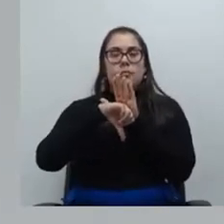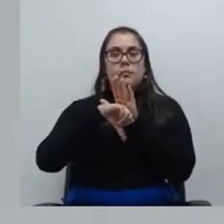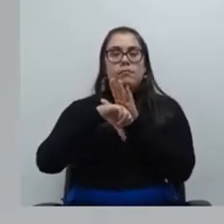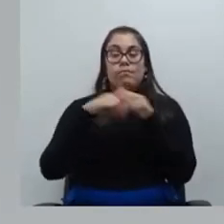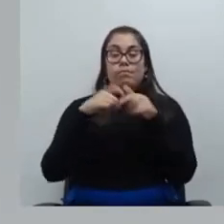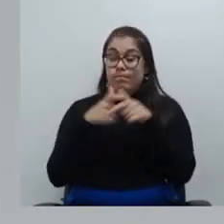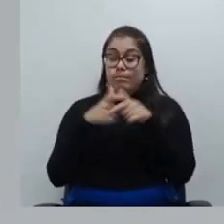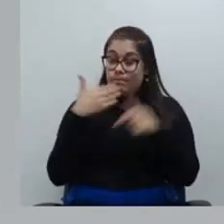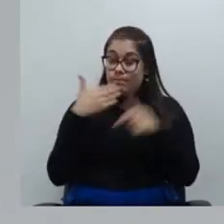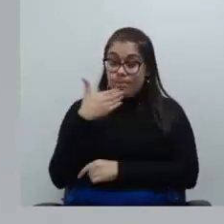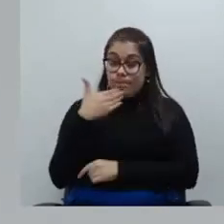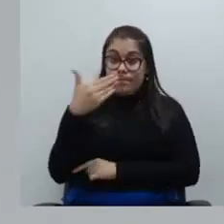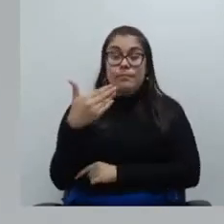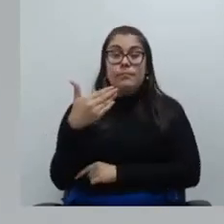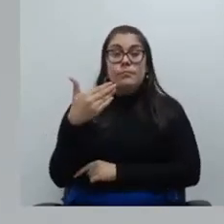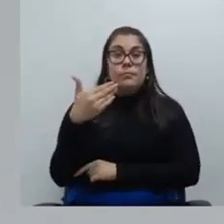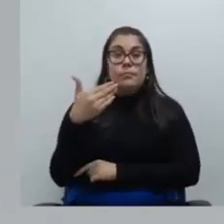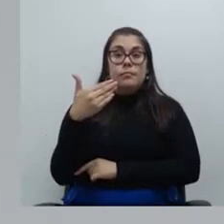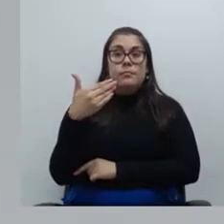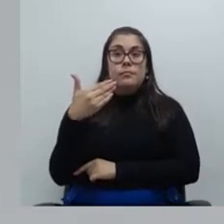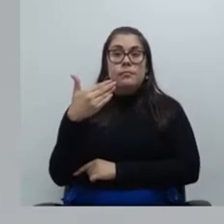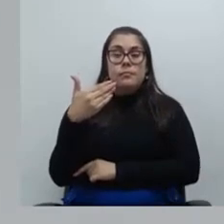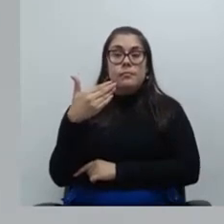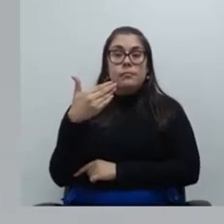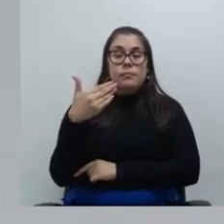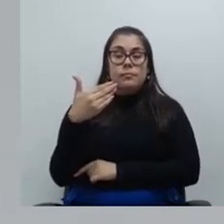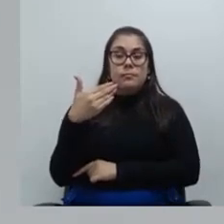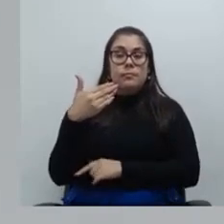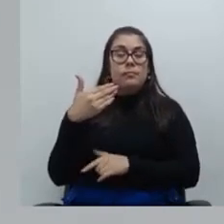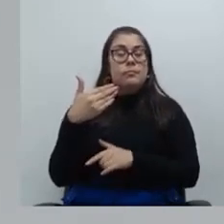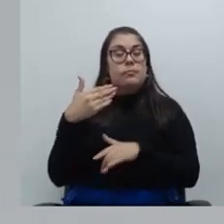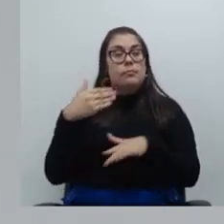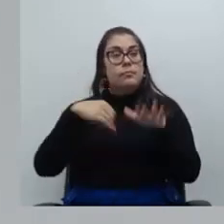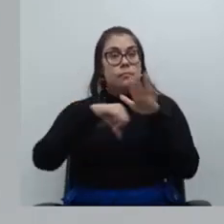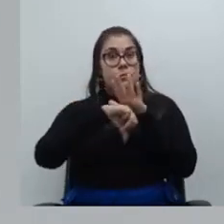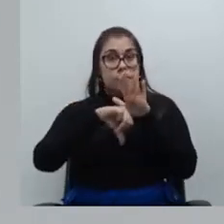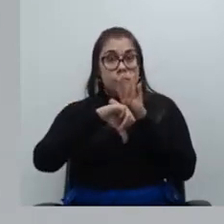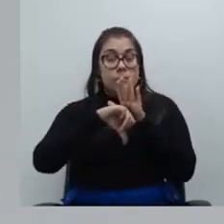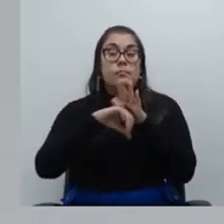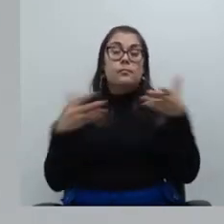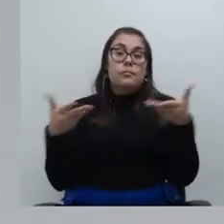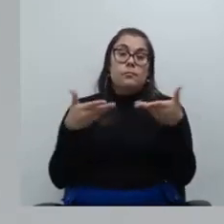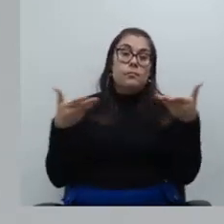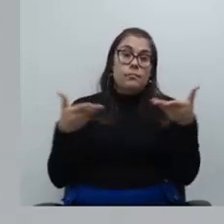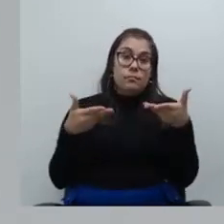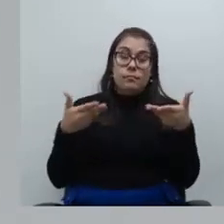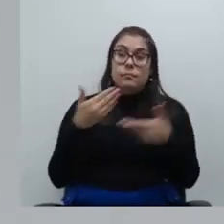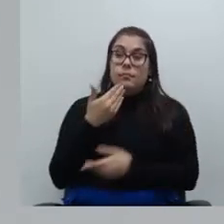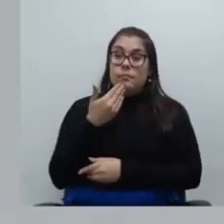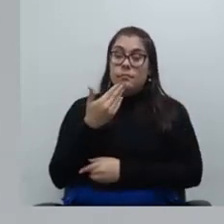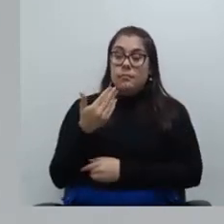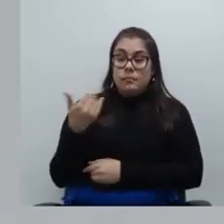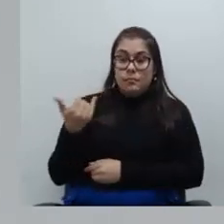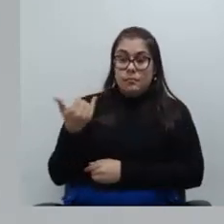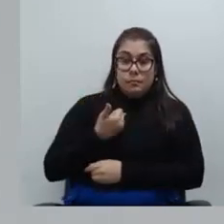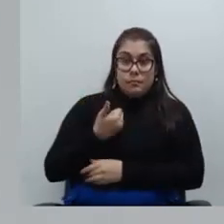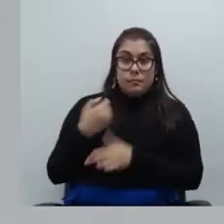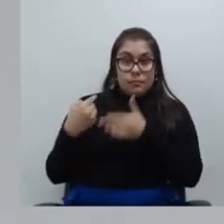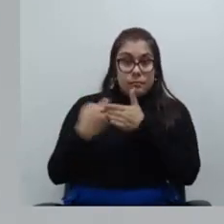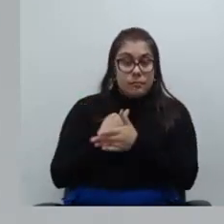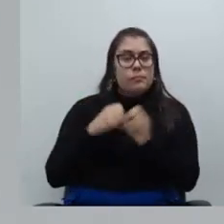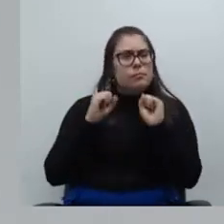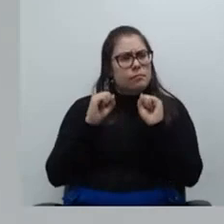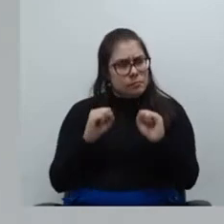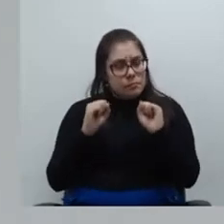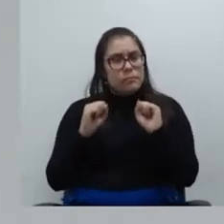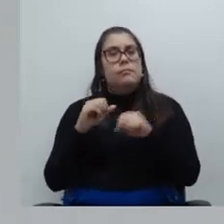está grande foi um pedido do assessor criminal dessa ampliação a gente colocou e ontem mesmo eu falei para eles eles perguntaram se podia eu falei não só